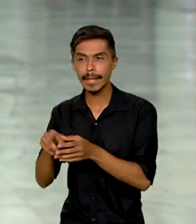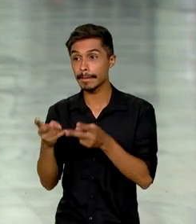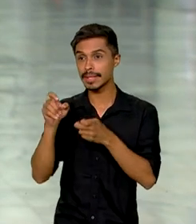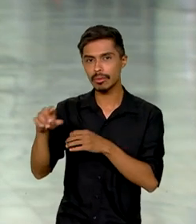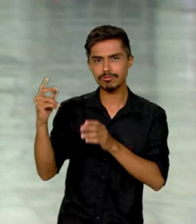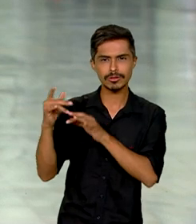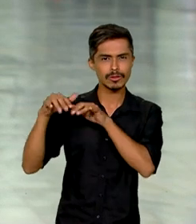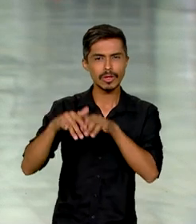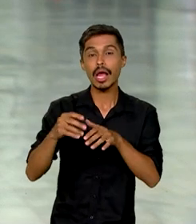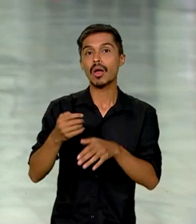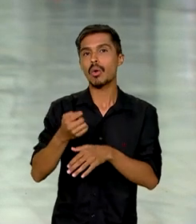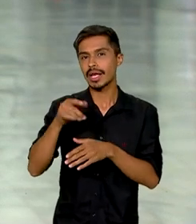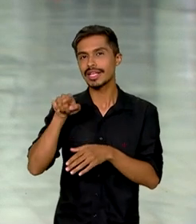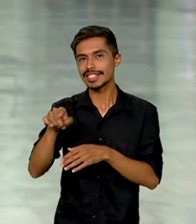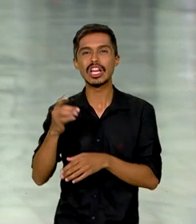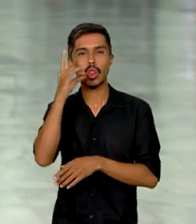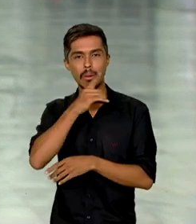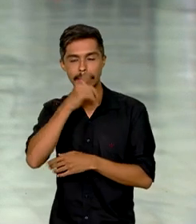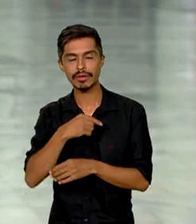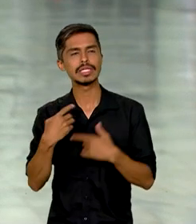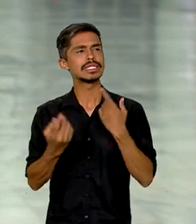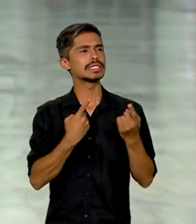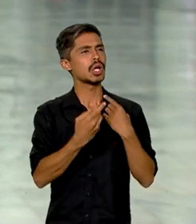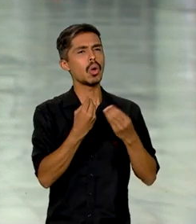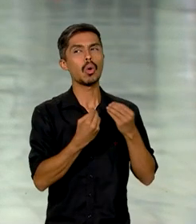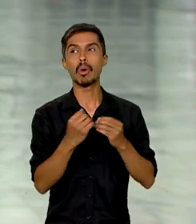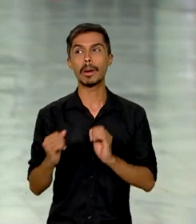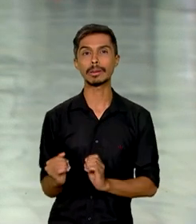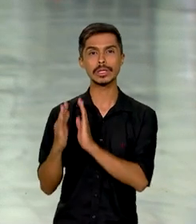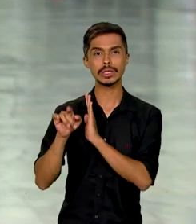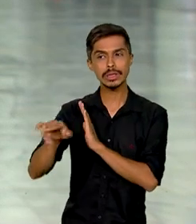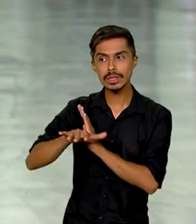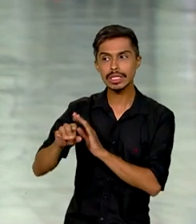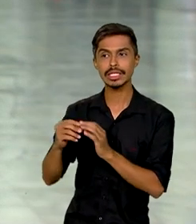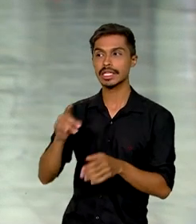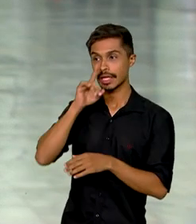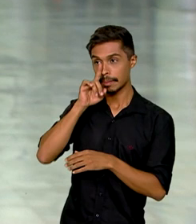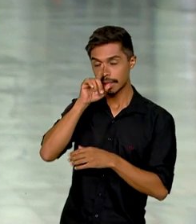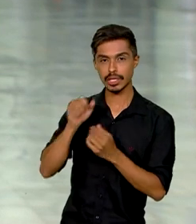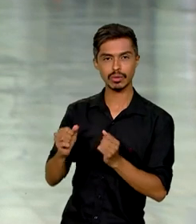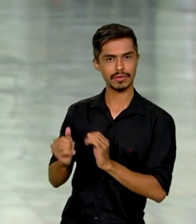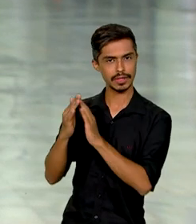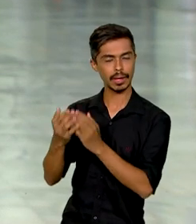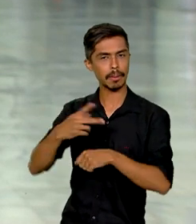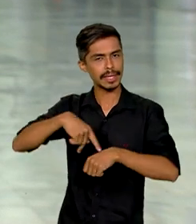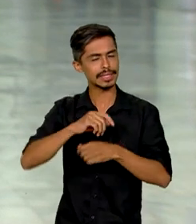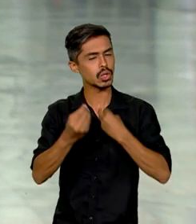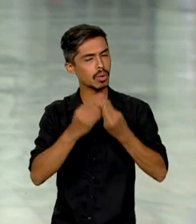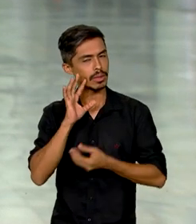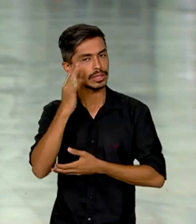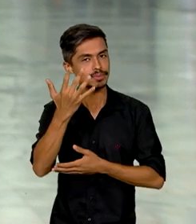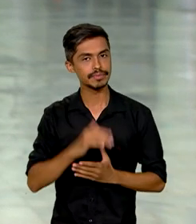previsto para domingo e foram discutidas ações de preparação a serem executadas pelos países. O objetivo